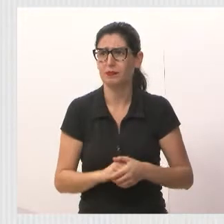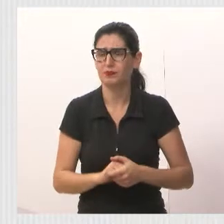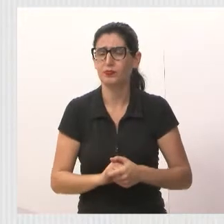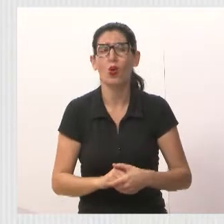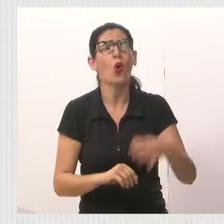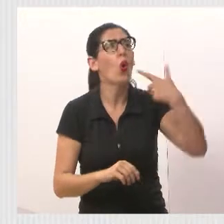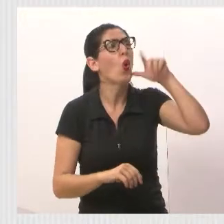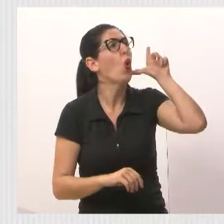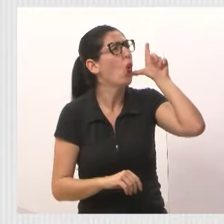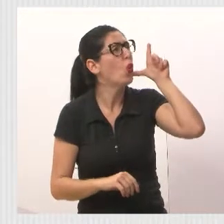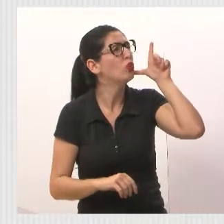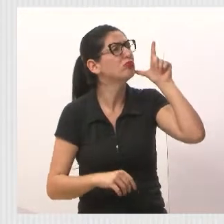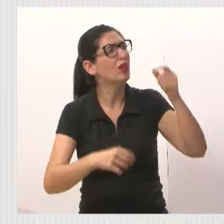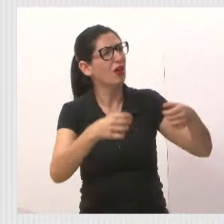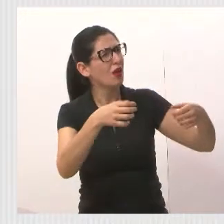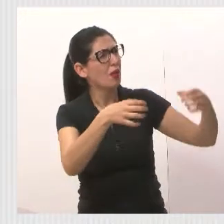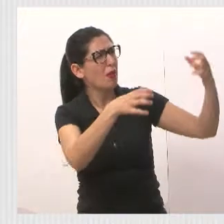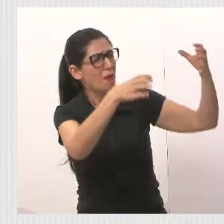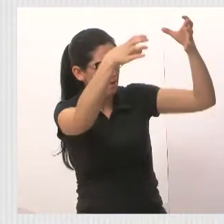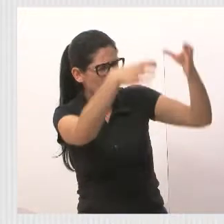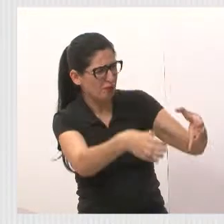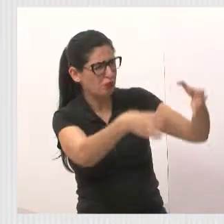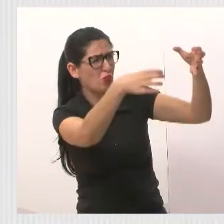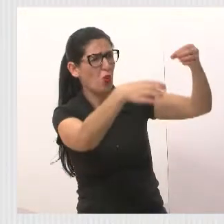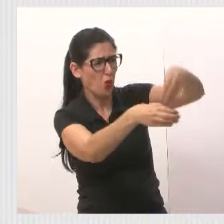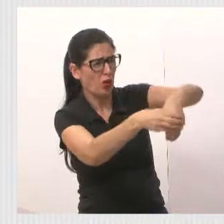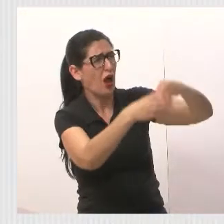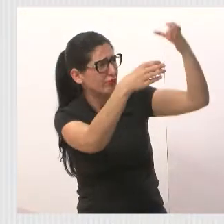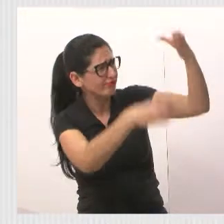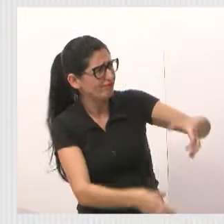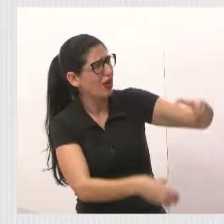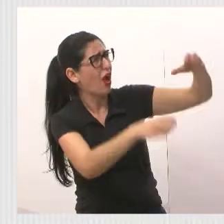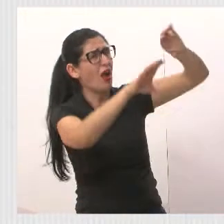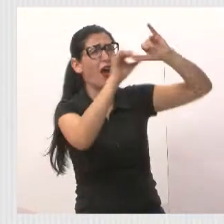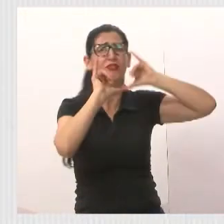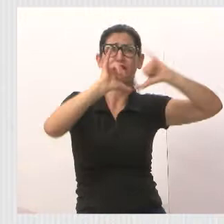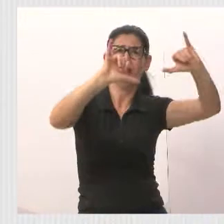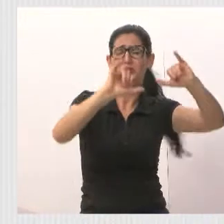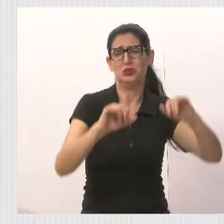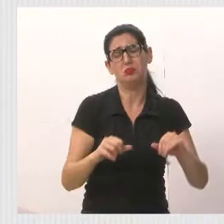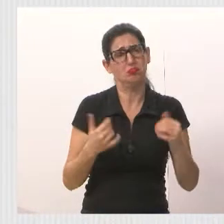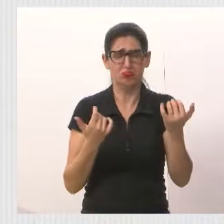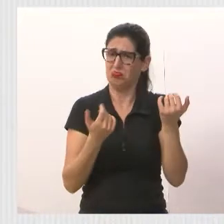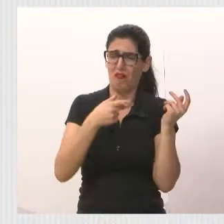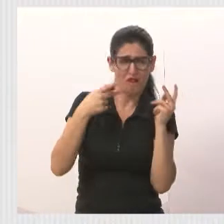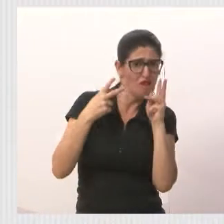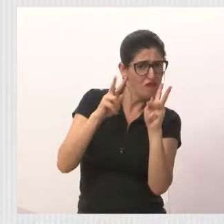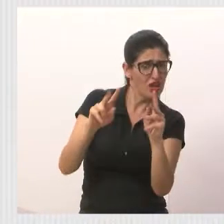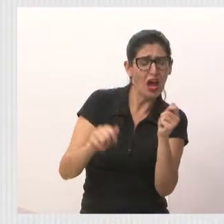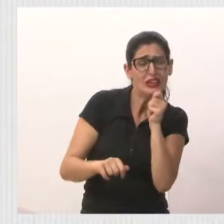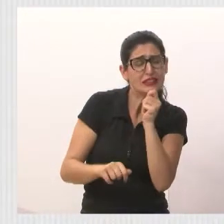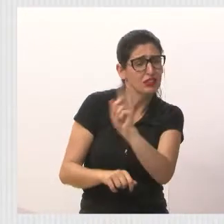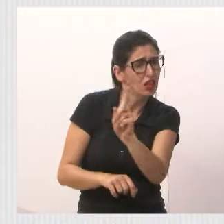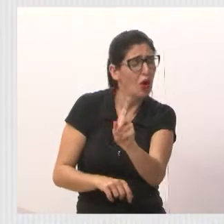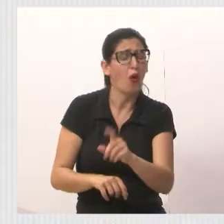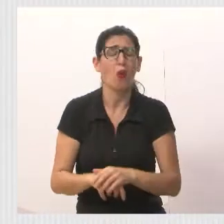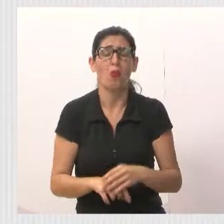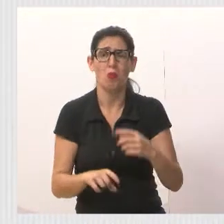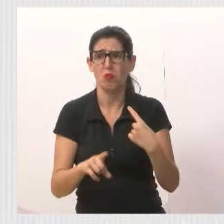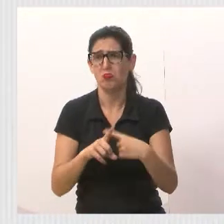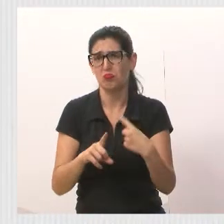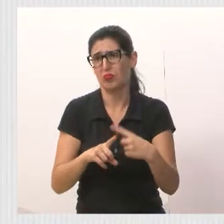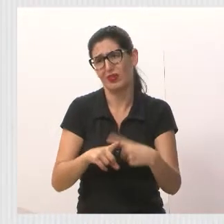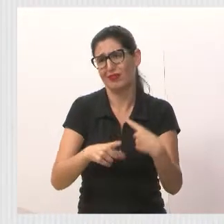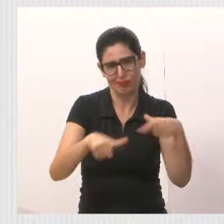ontem e eu não consegui passar lá hoje para ver se foi feito. Mas a gente está aqui sempre acompanhando as questões da